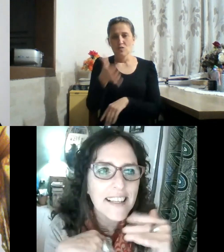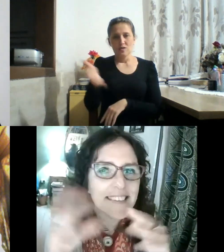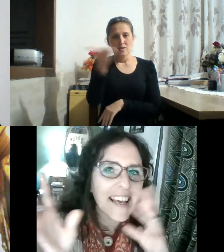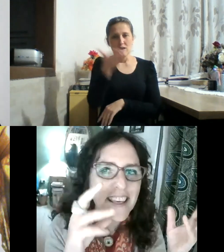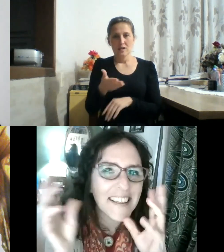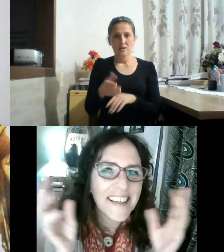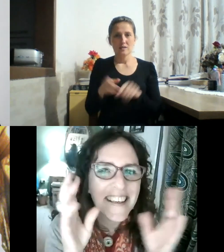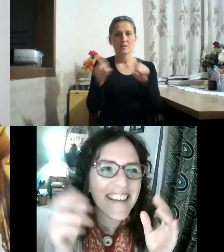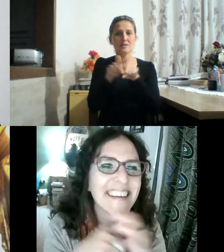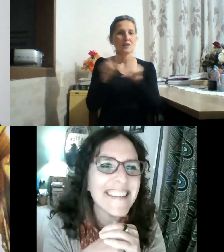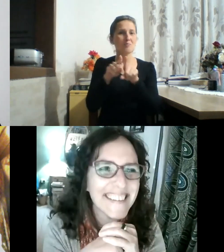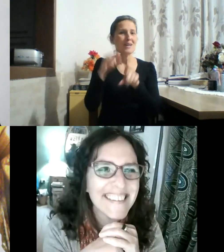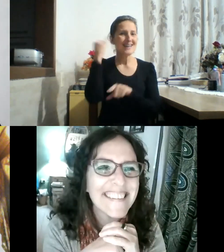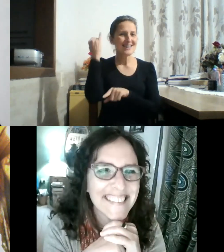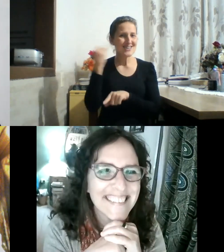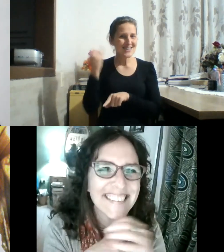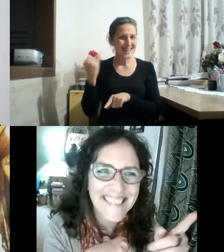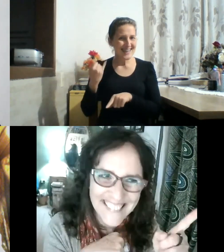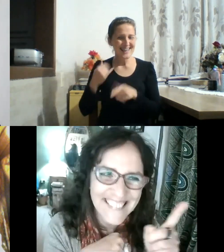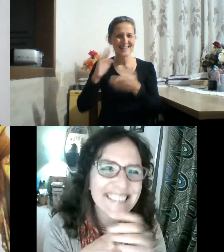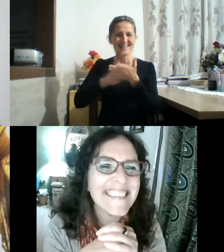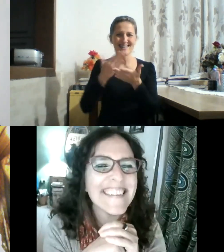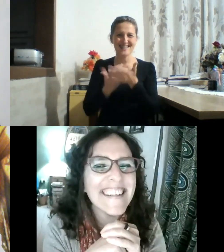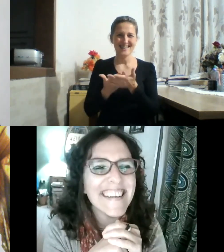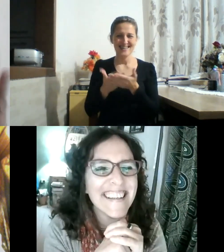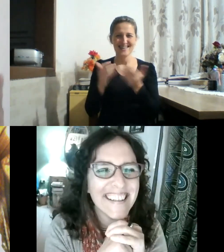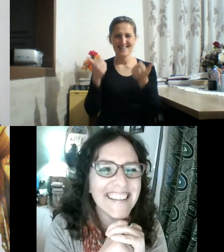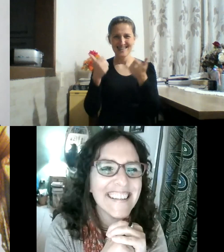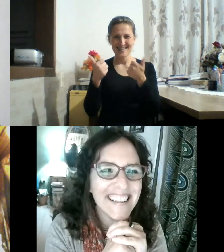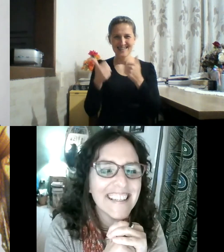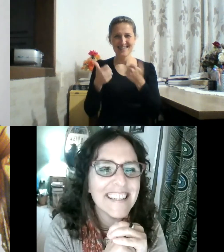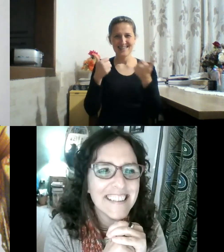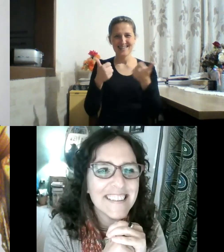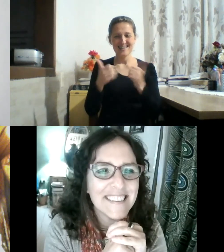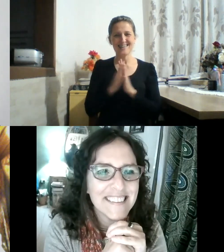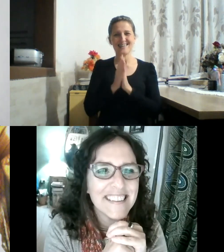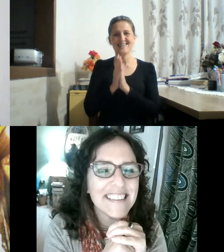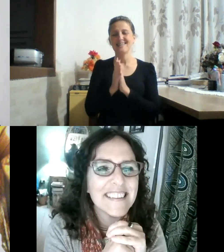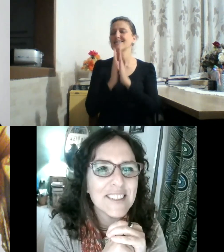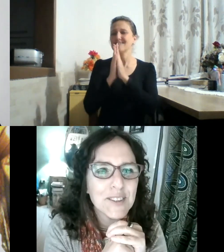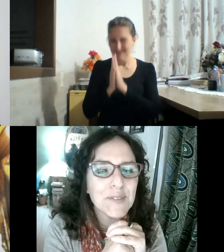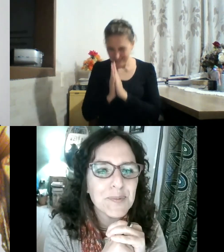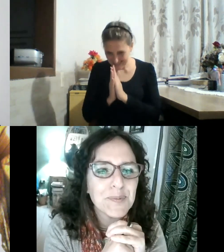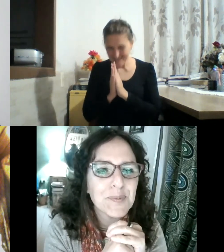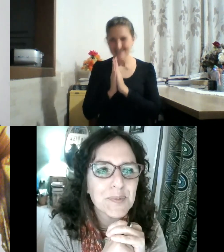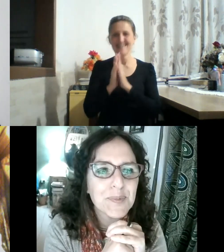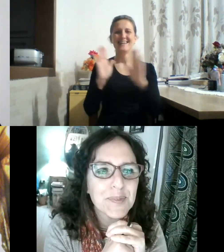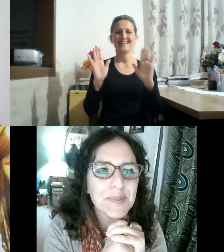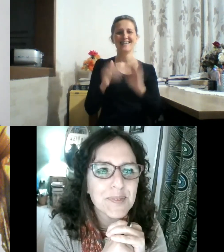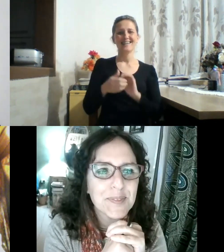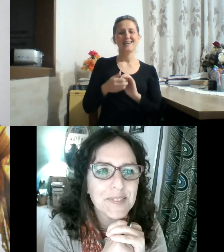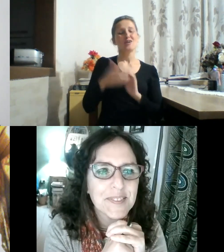Juliana que está aí. se veja logo. ver lá. Isso, Juliana, muito obrigada pela tua